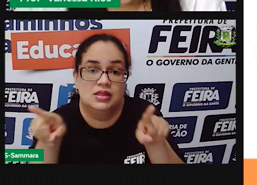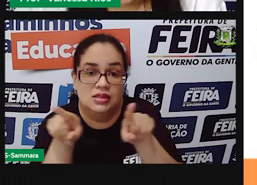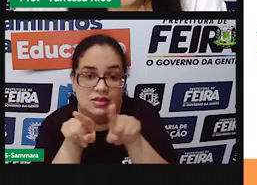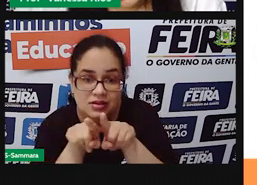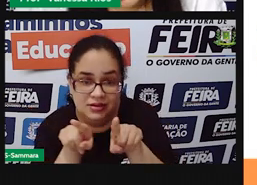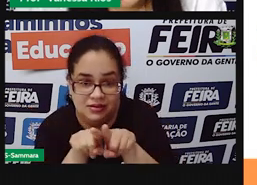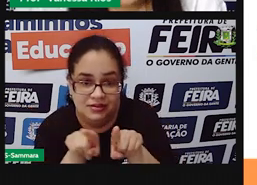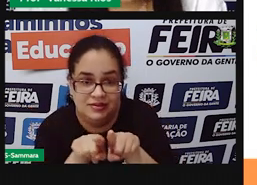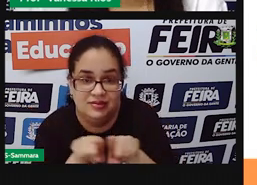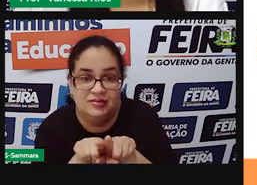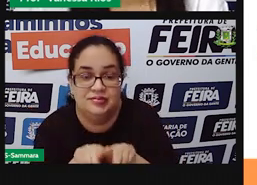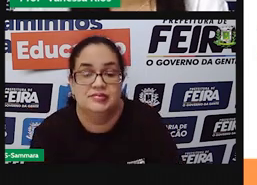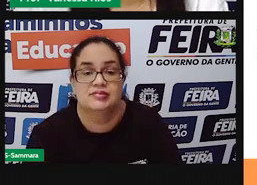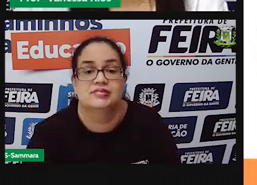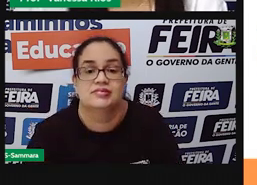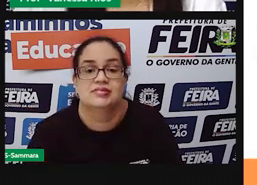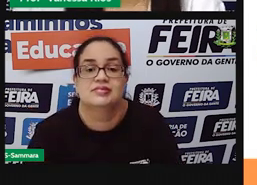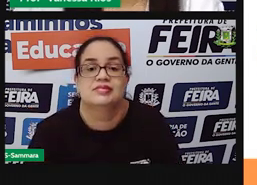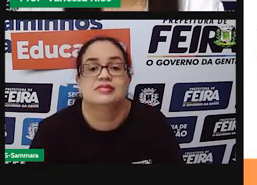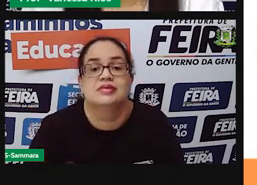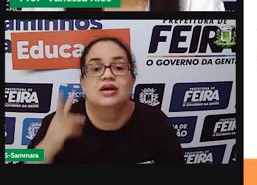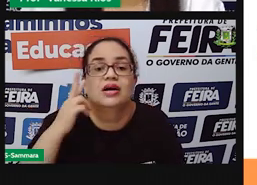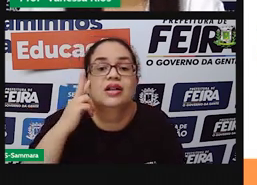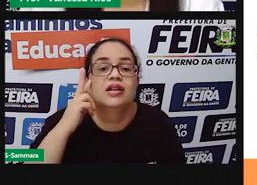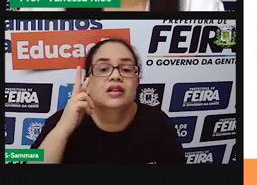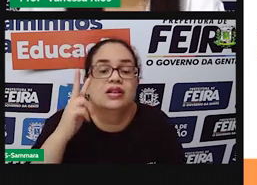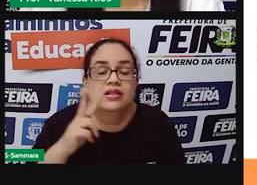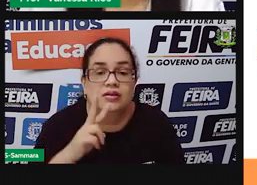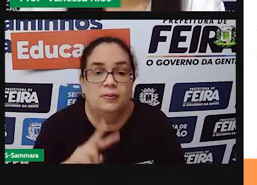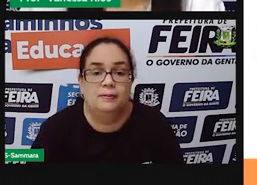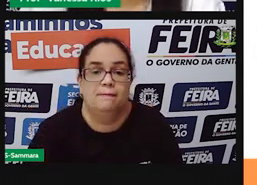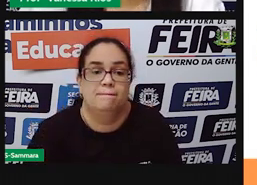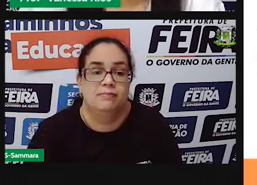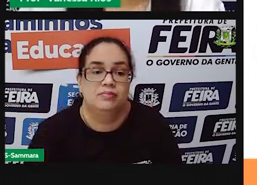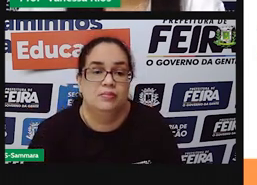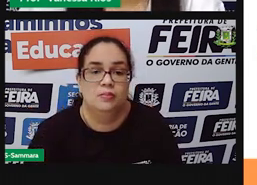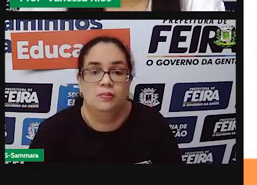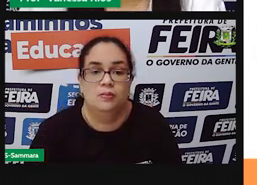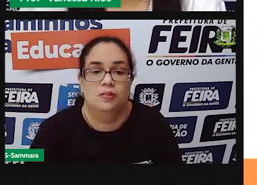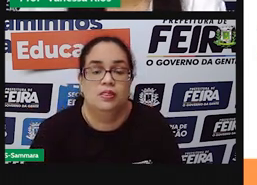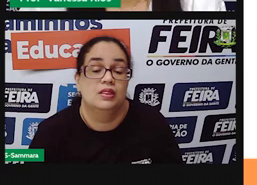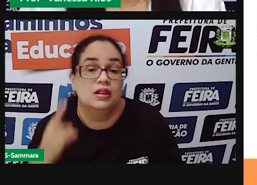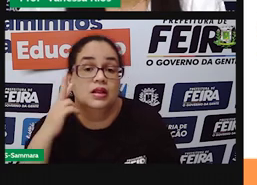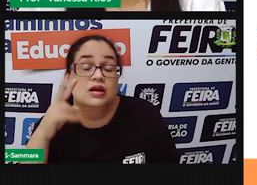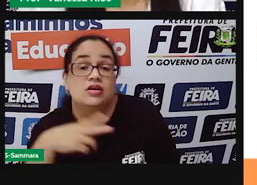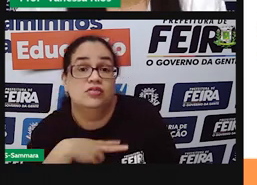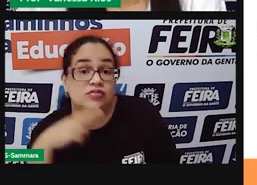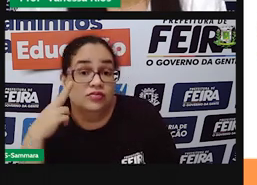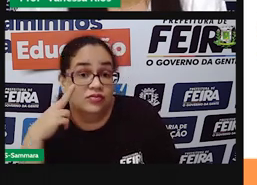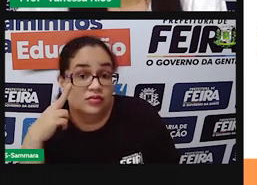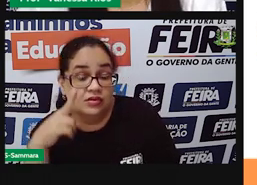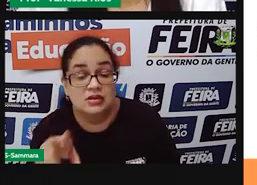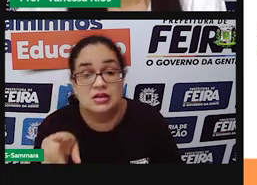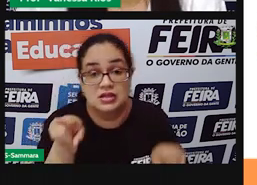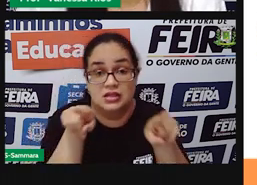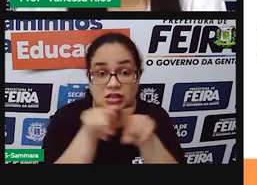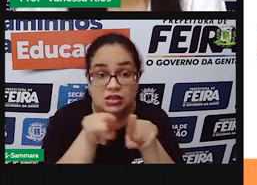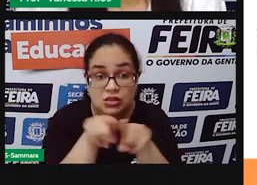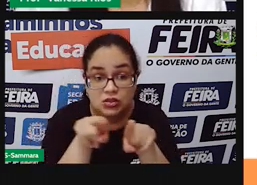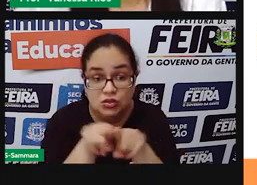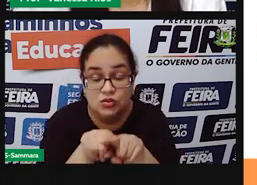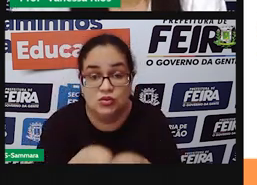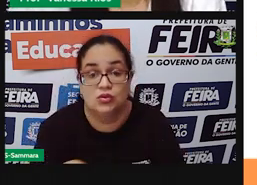do singular. E aí é como é monossílabo, né? A gente vê aí que a sílaba